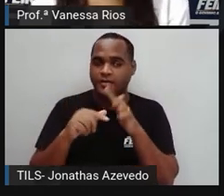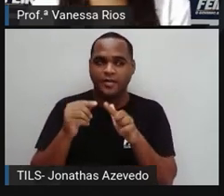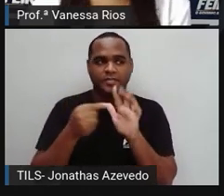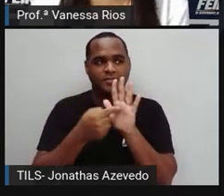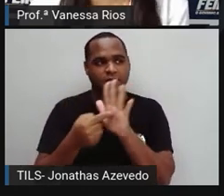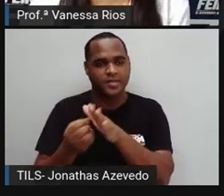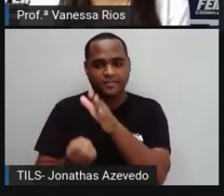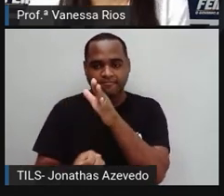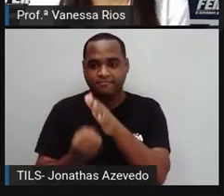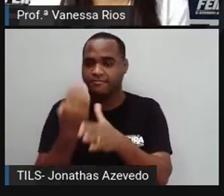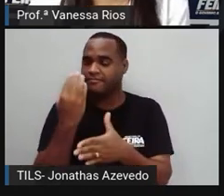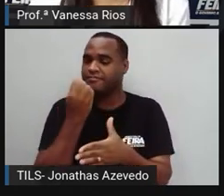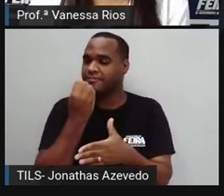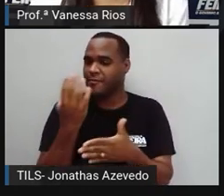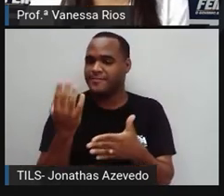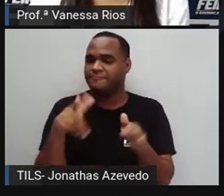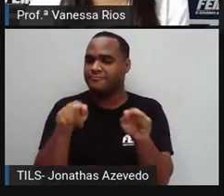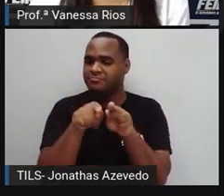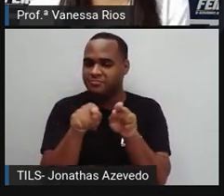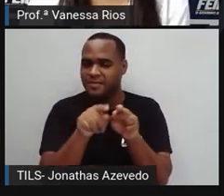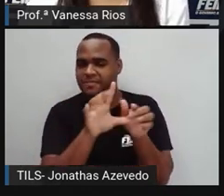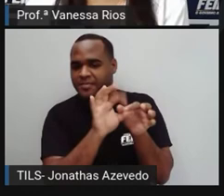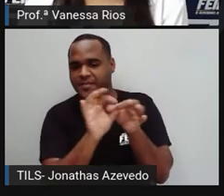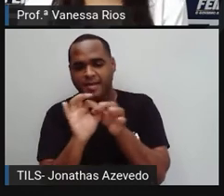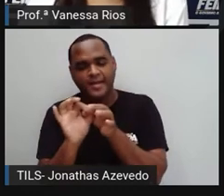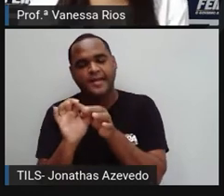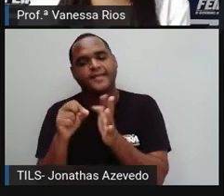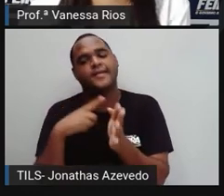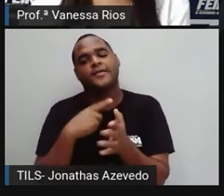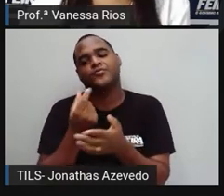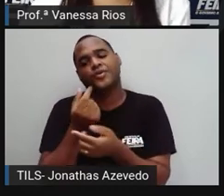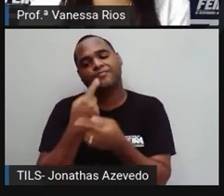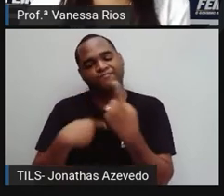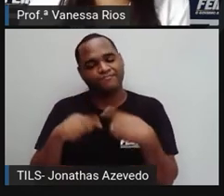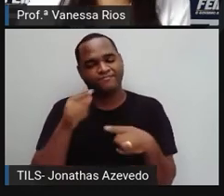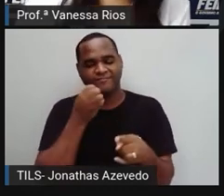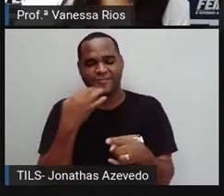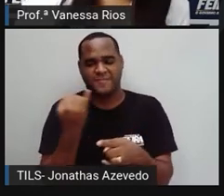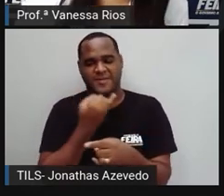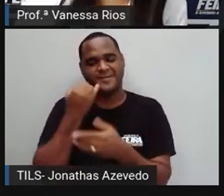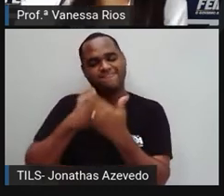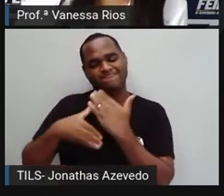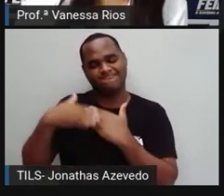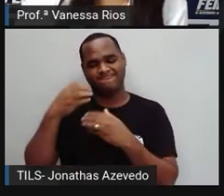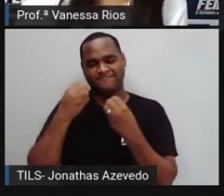produzir, também ter aí um retorno financeiro bem interessante.